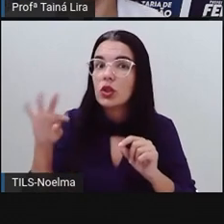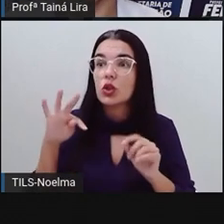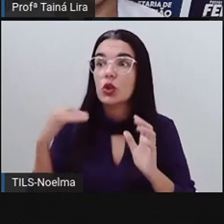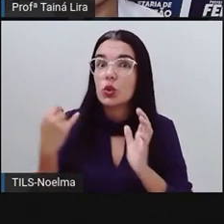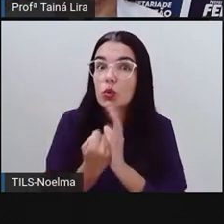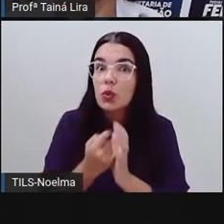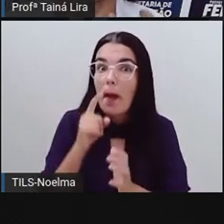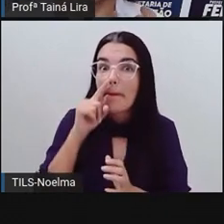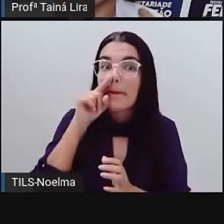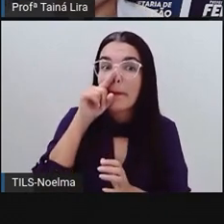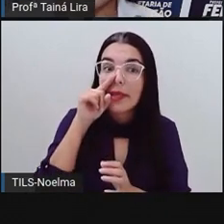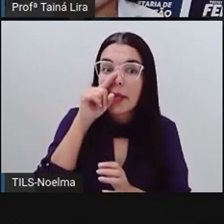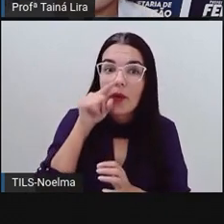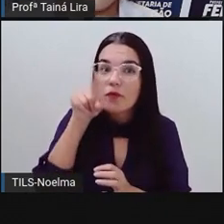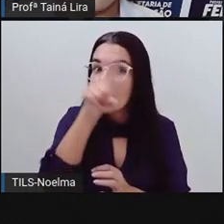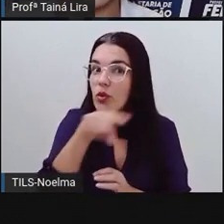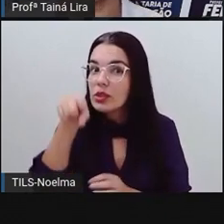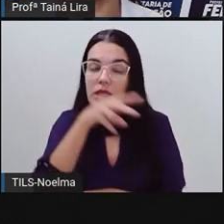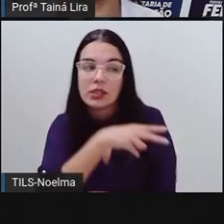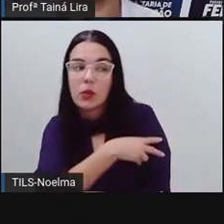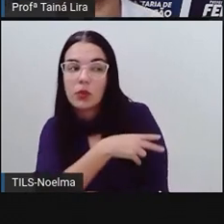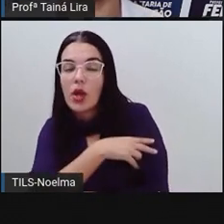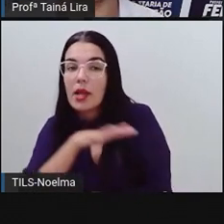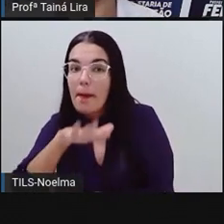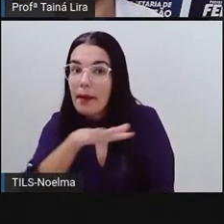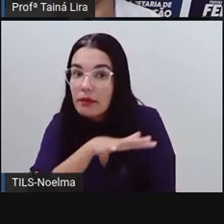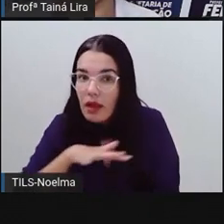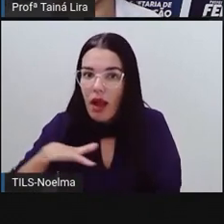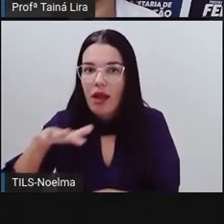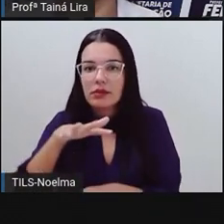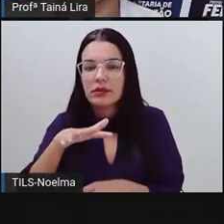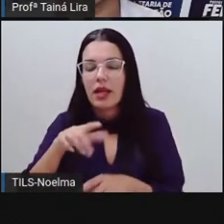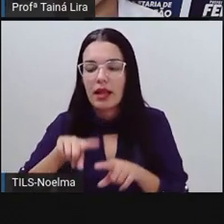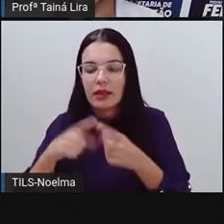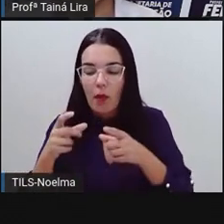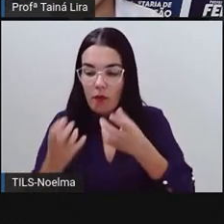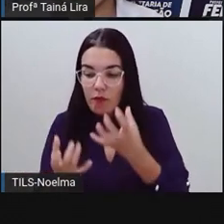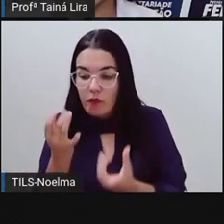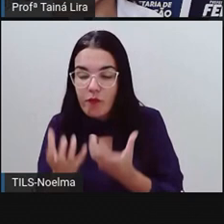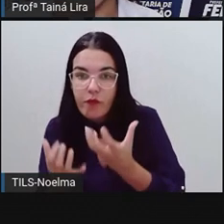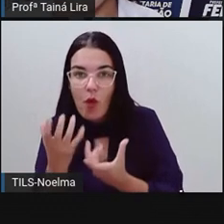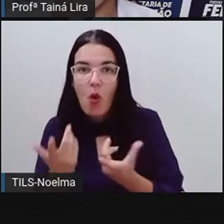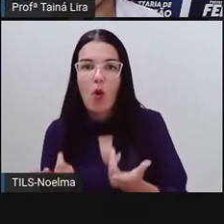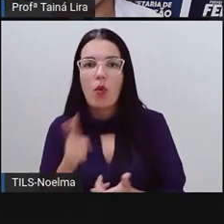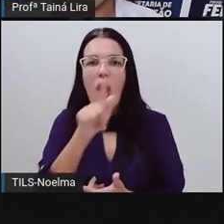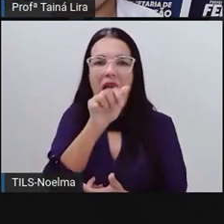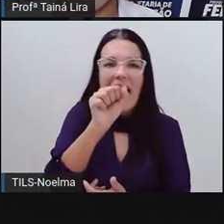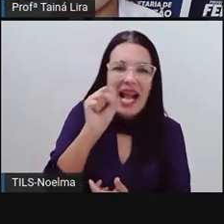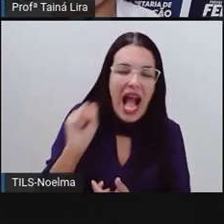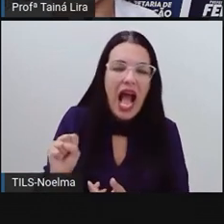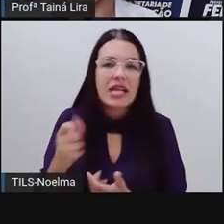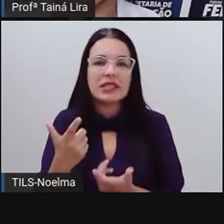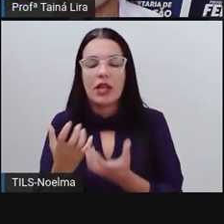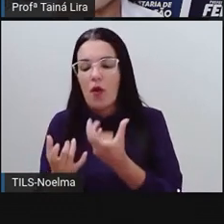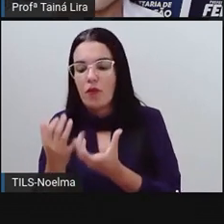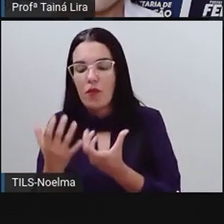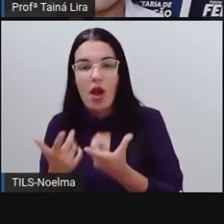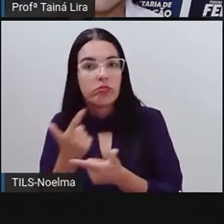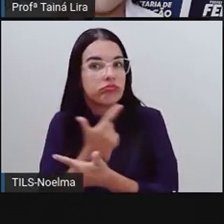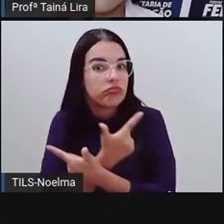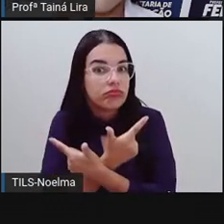perigoso pra vocês que são crianças. Então, fogo, gás, né? Que os fogões aí